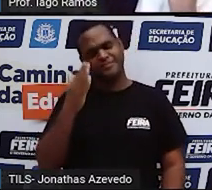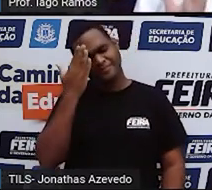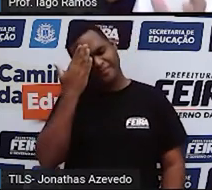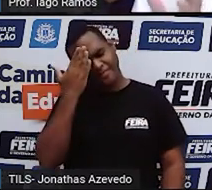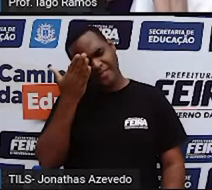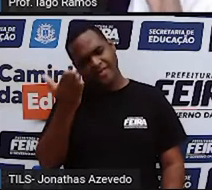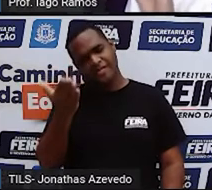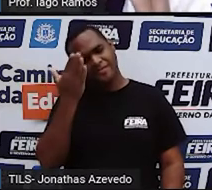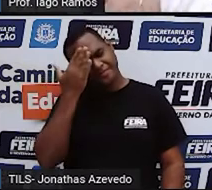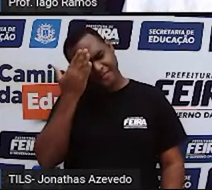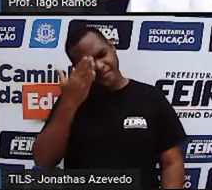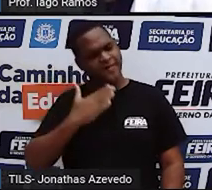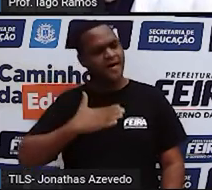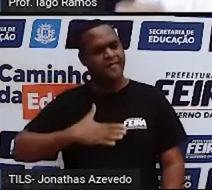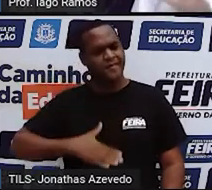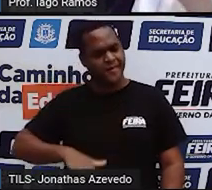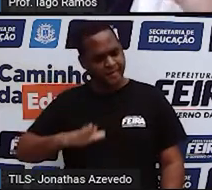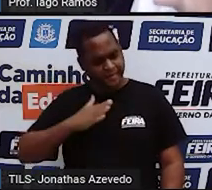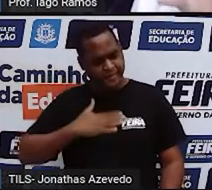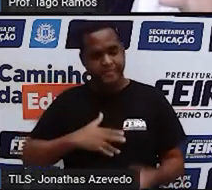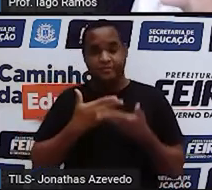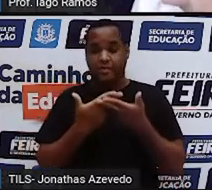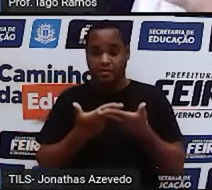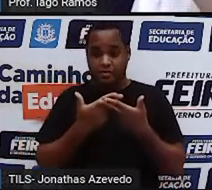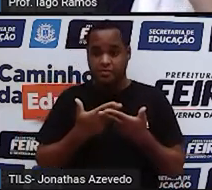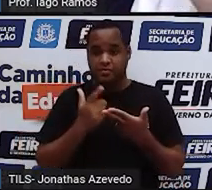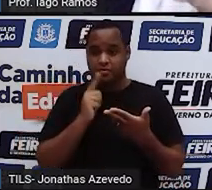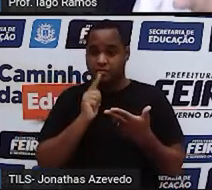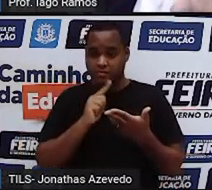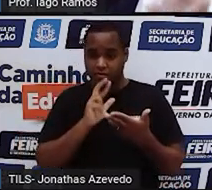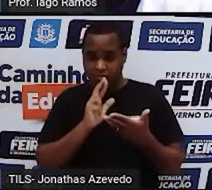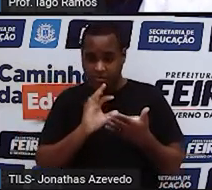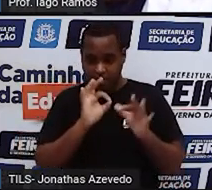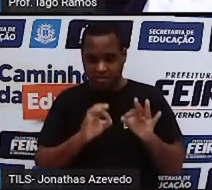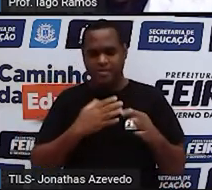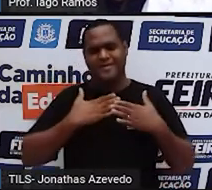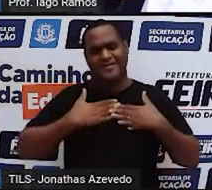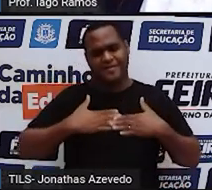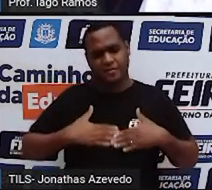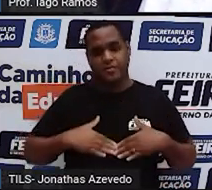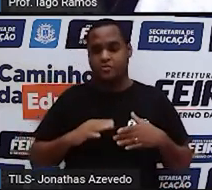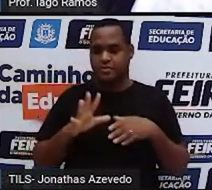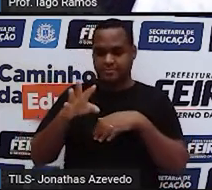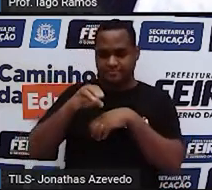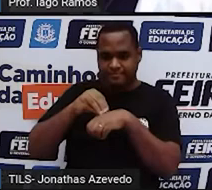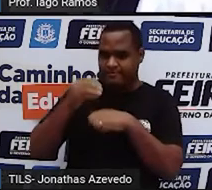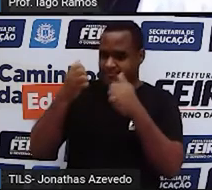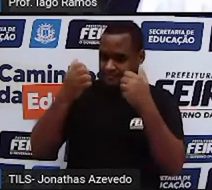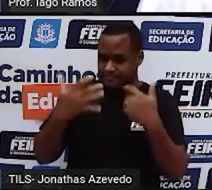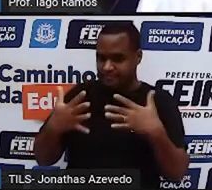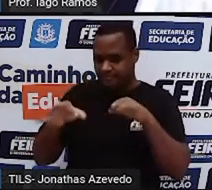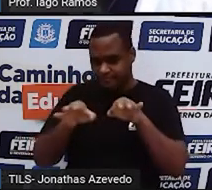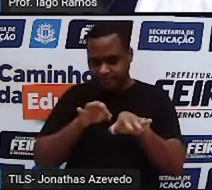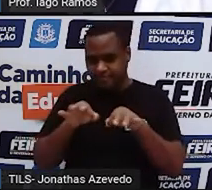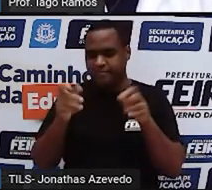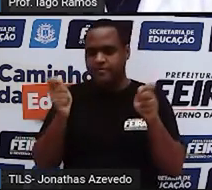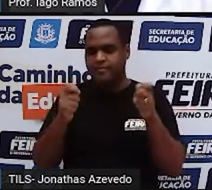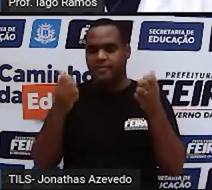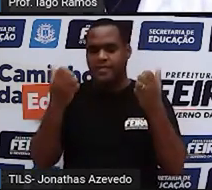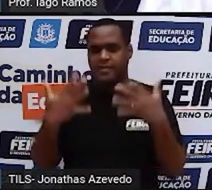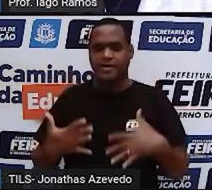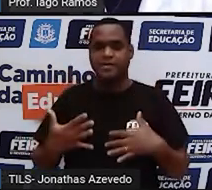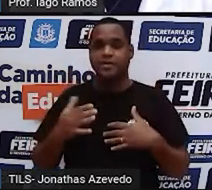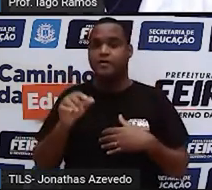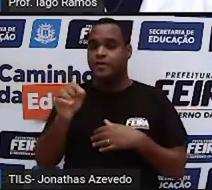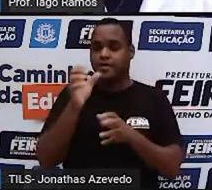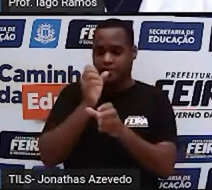Eu sei. Calma que a gente chega lá. Achou o resultado? Segura o resultado. O que é você vai fazer com ele agora? Você vai